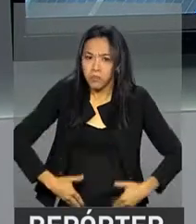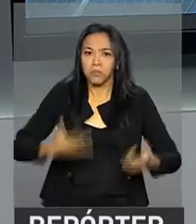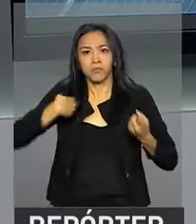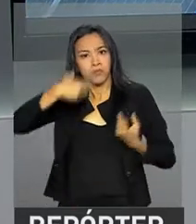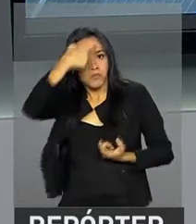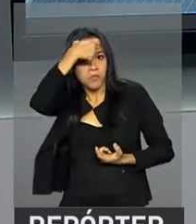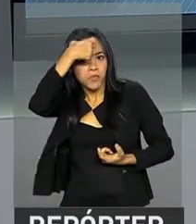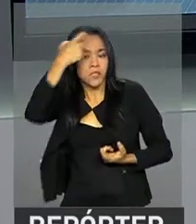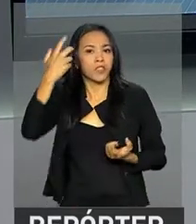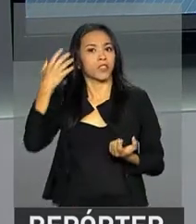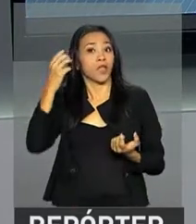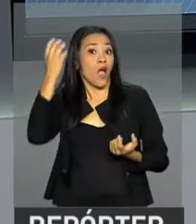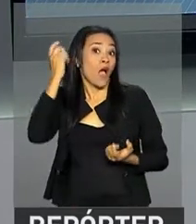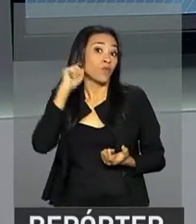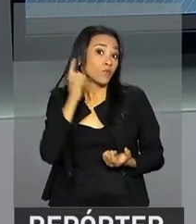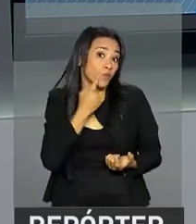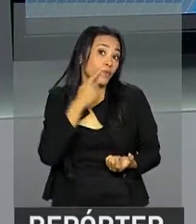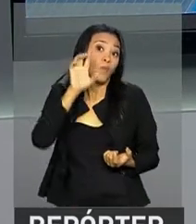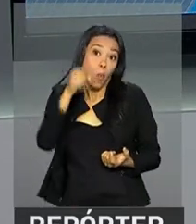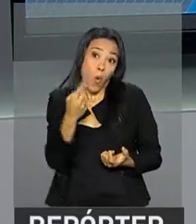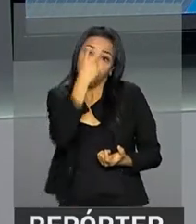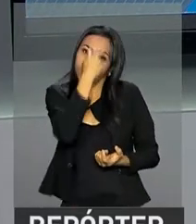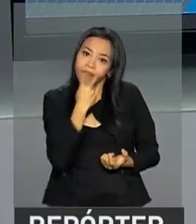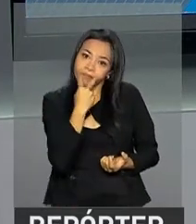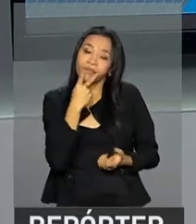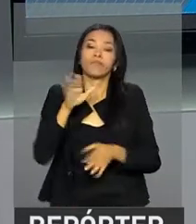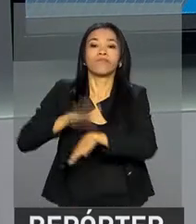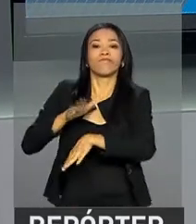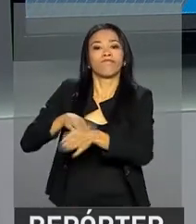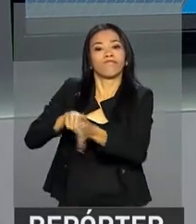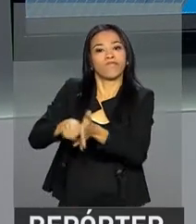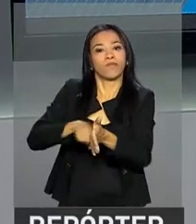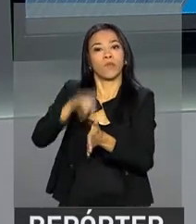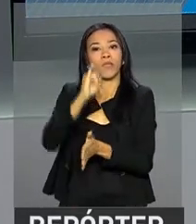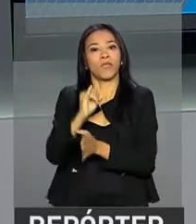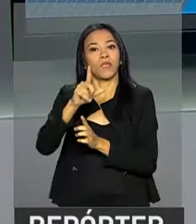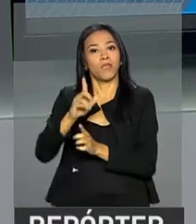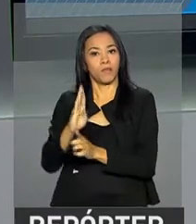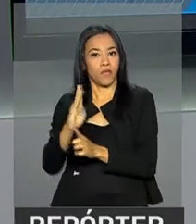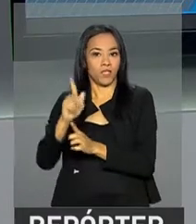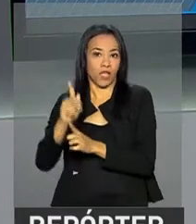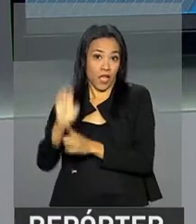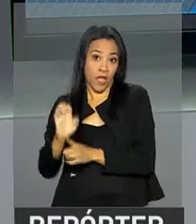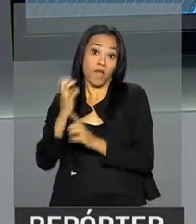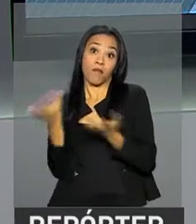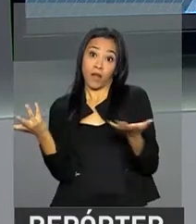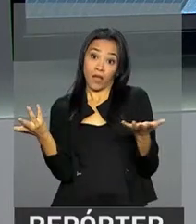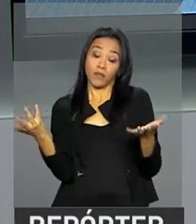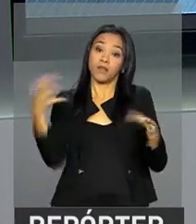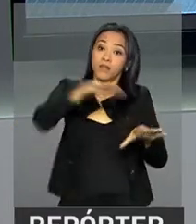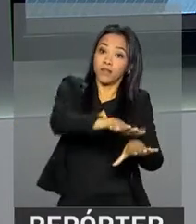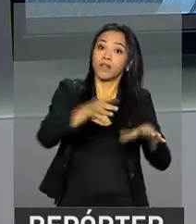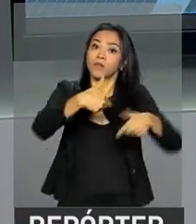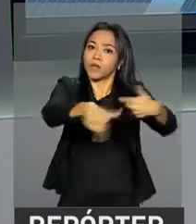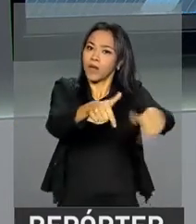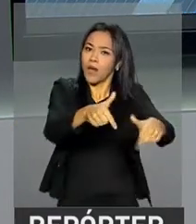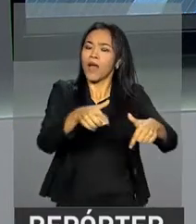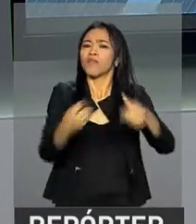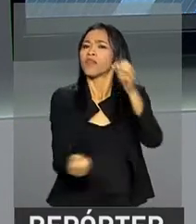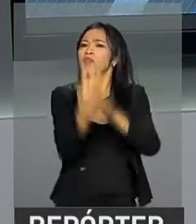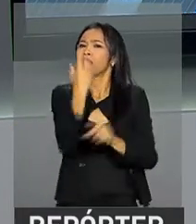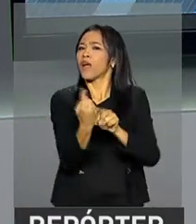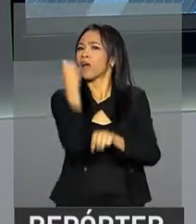intelectual, auditiva ou visual, de acordo com o IBGE. E para inserir essa população no mercado de trabalho, foi criada em